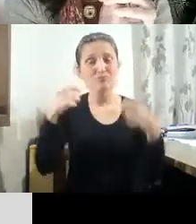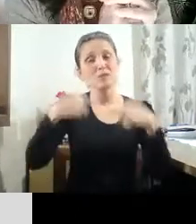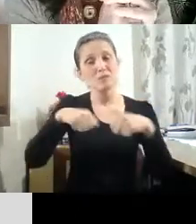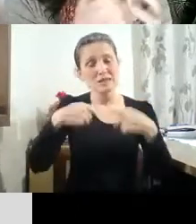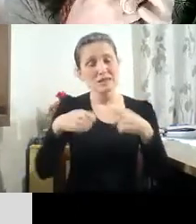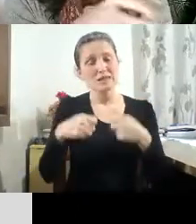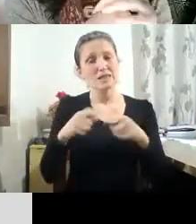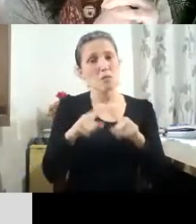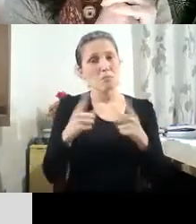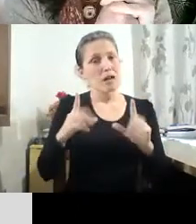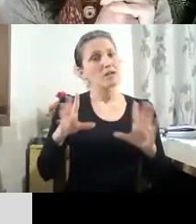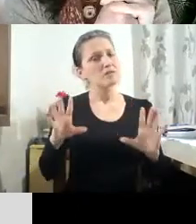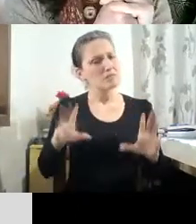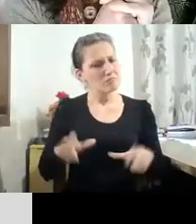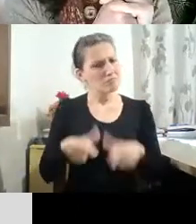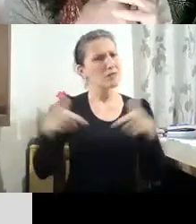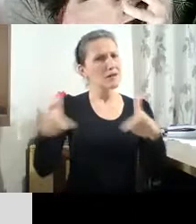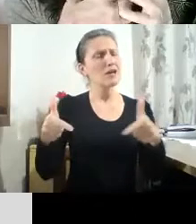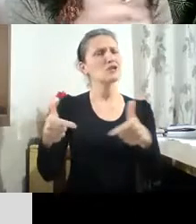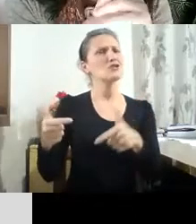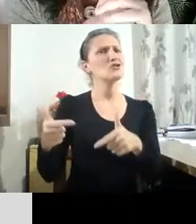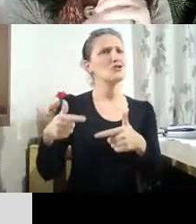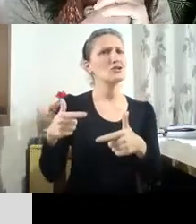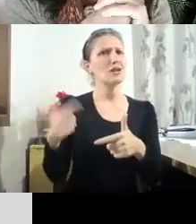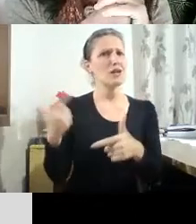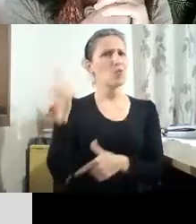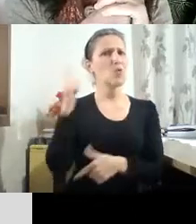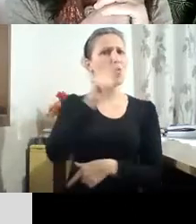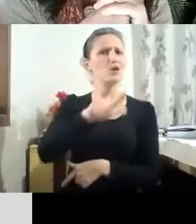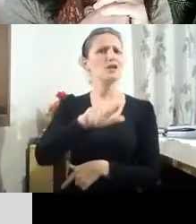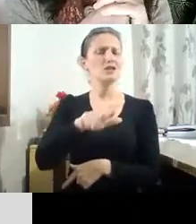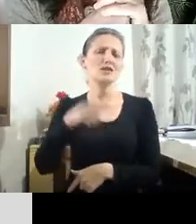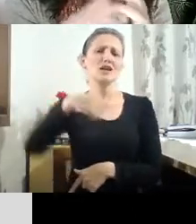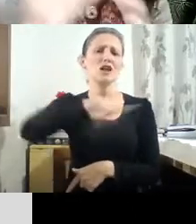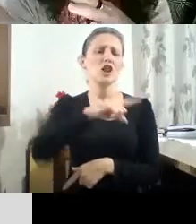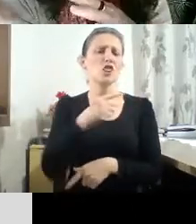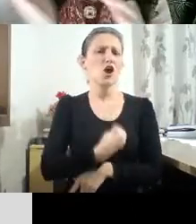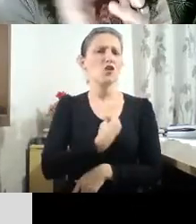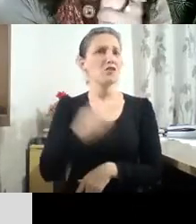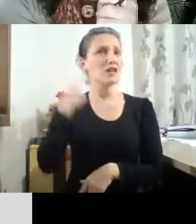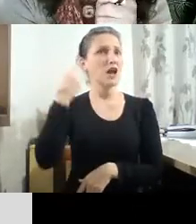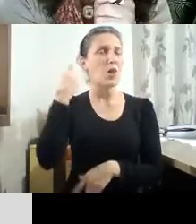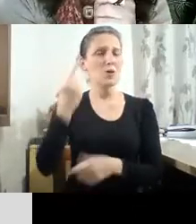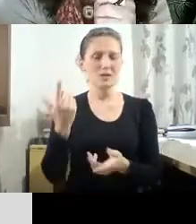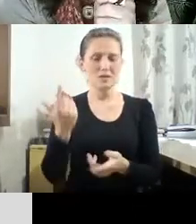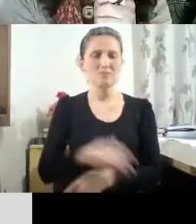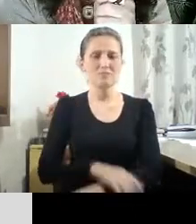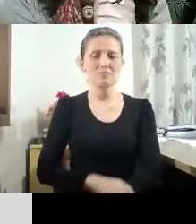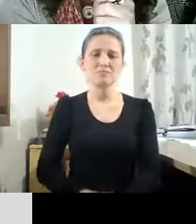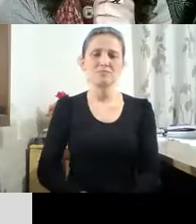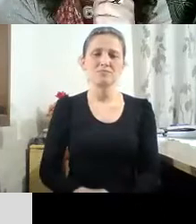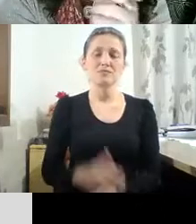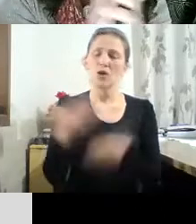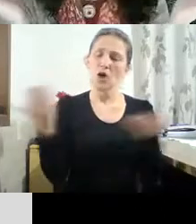grande logro dessa vida louca que estamos vivendo todos. Então, Lucila, deixo a palavra para